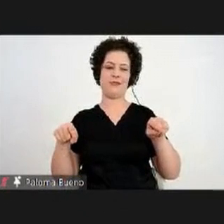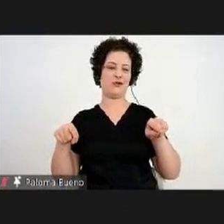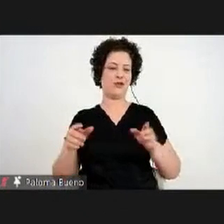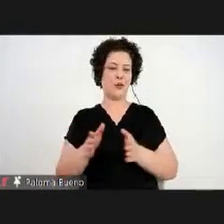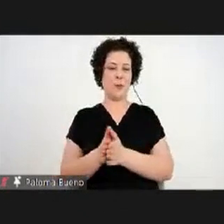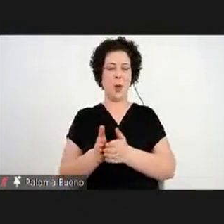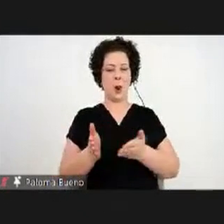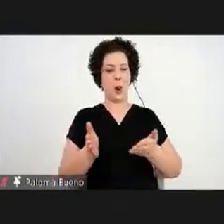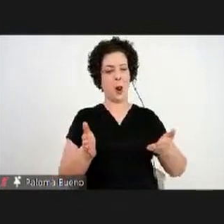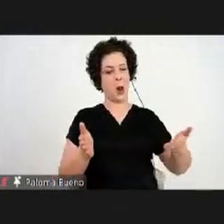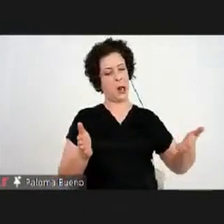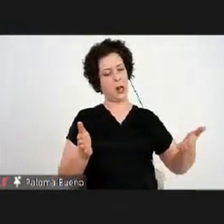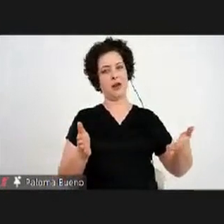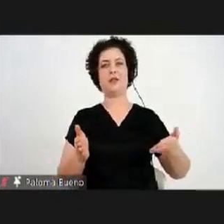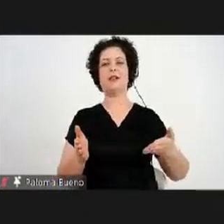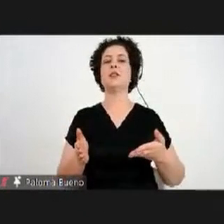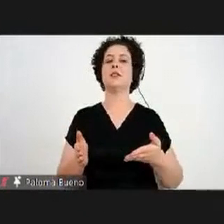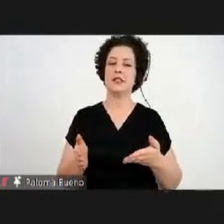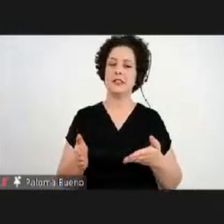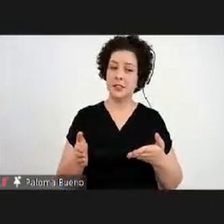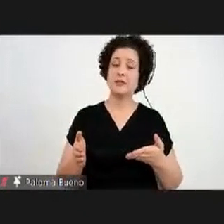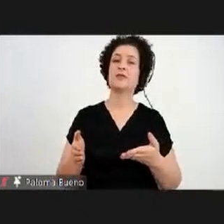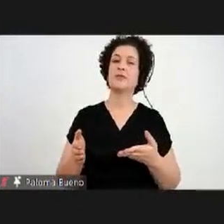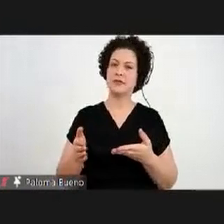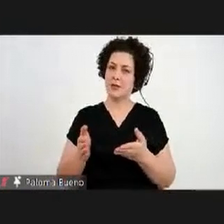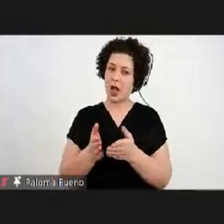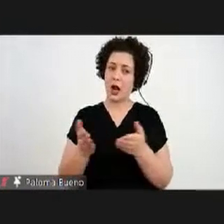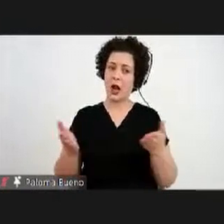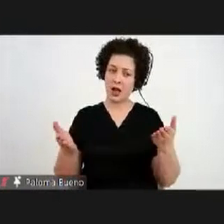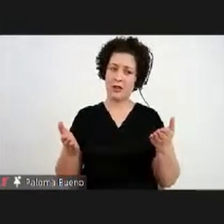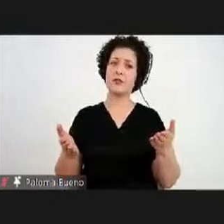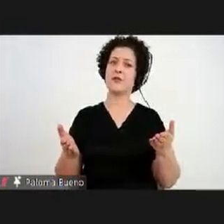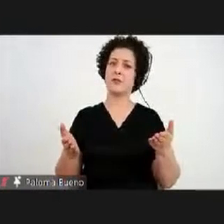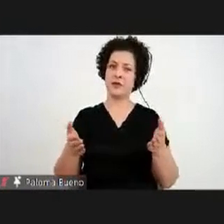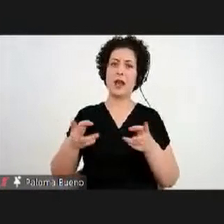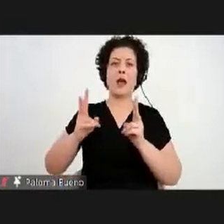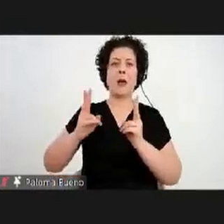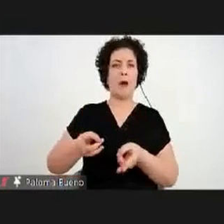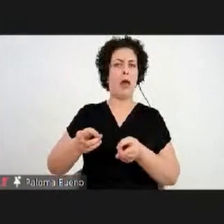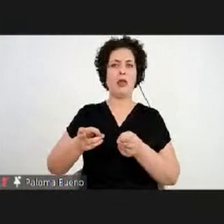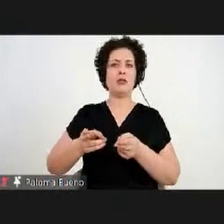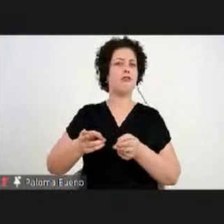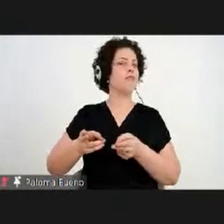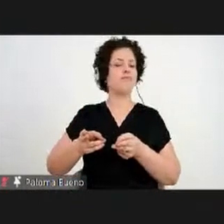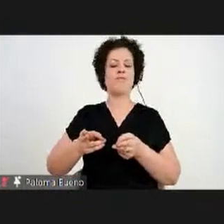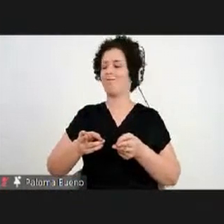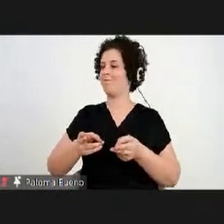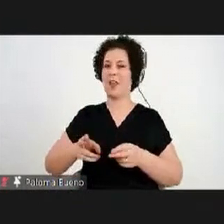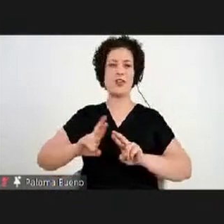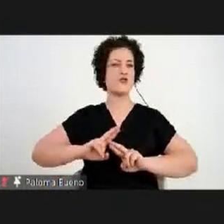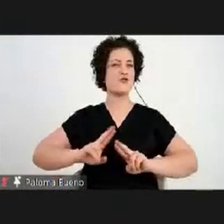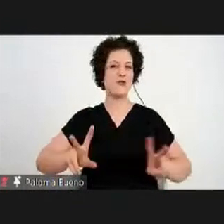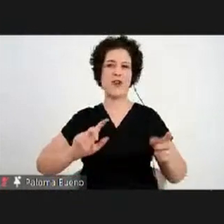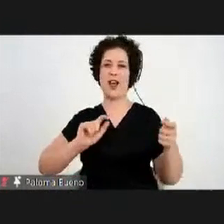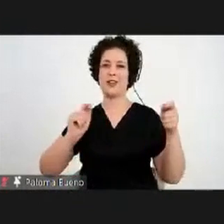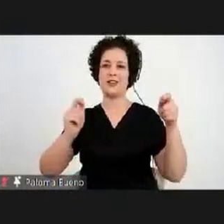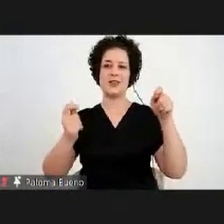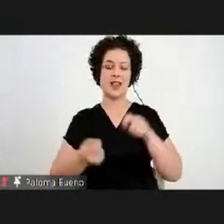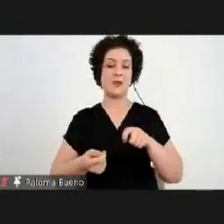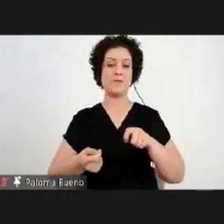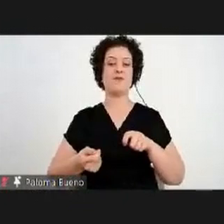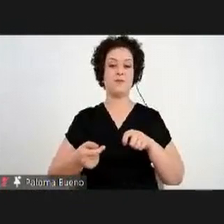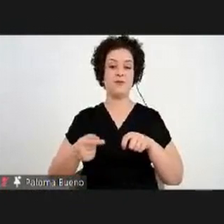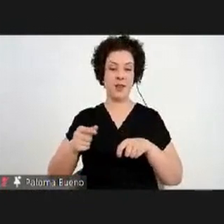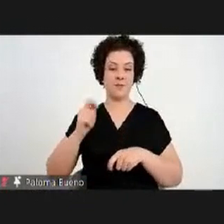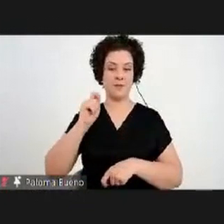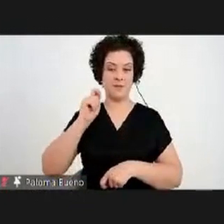destituir o livro da sua condição de códex, de maneiras diferentes, e isso é muito interessante,